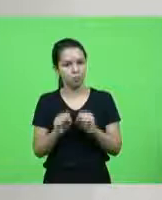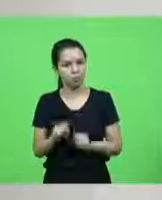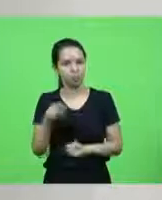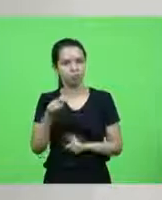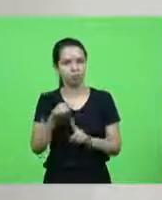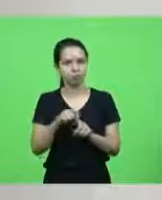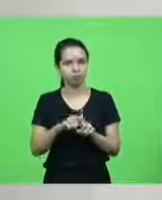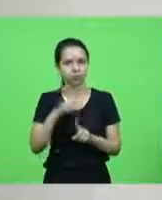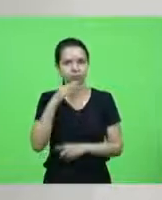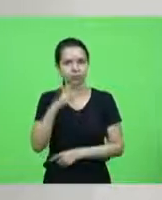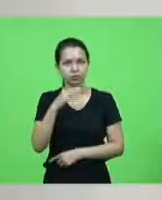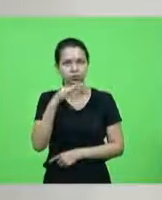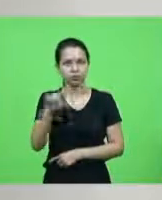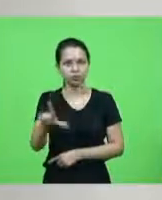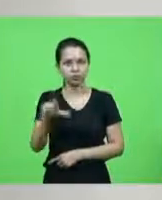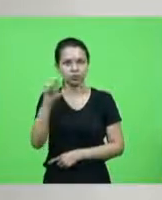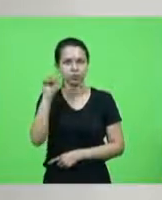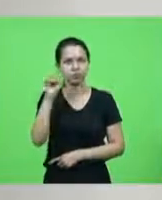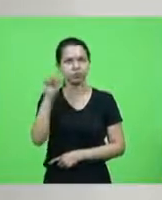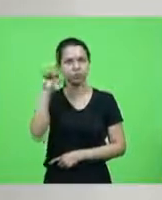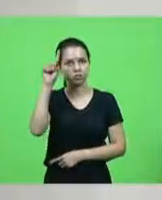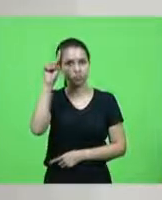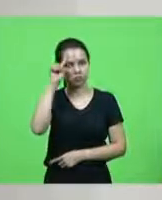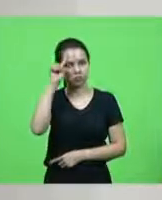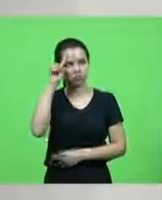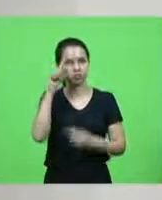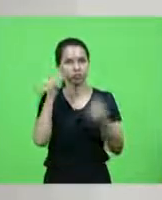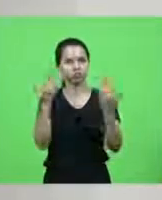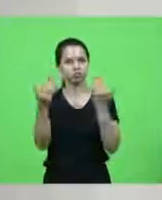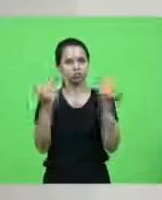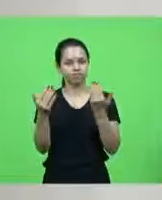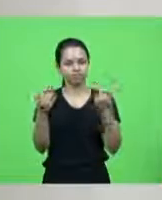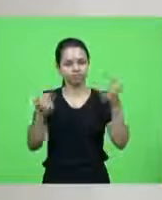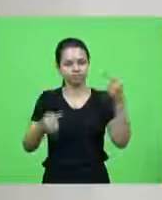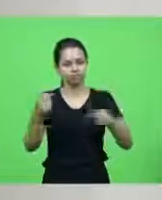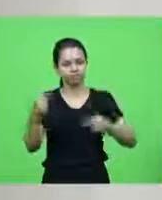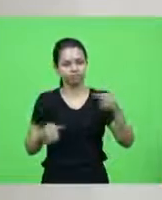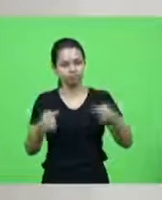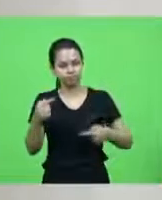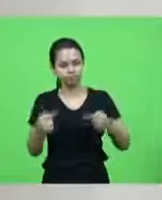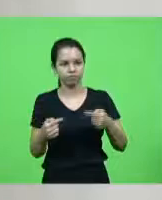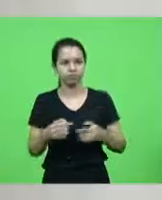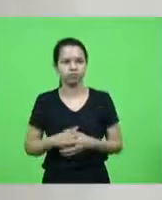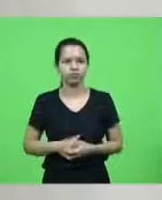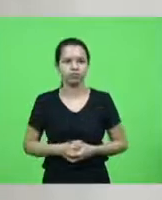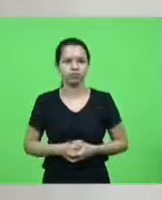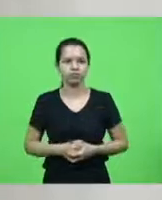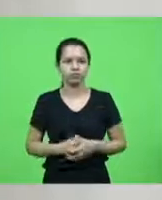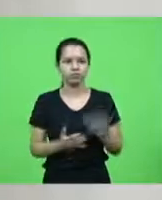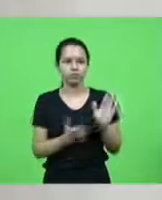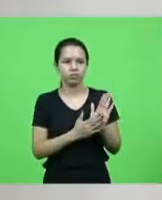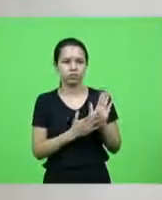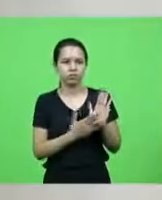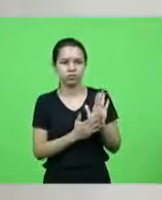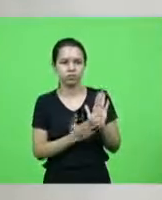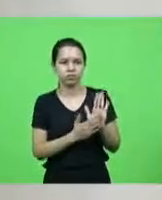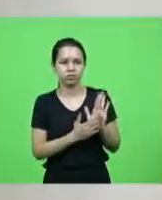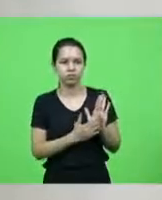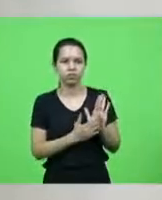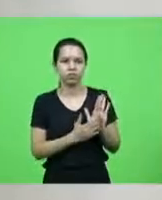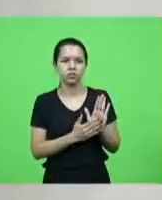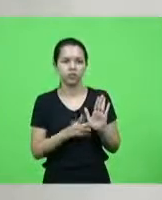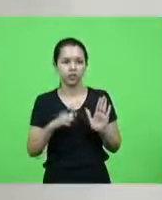escolher uma data para apreciar as as as proposições que tem